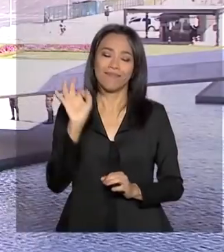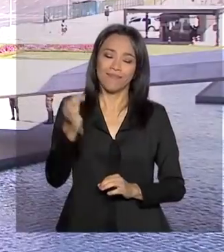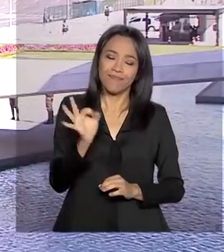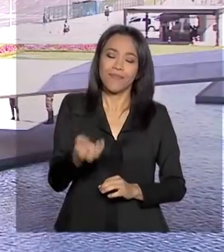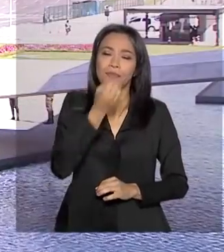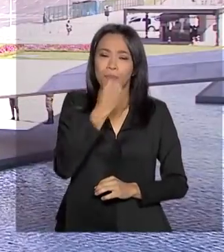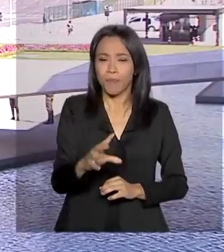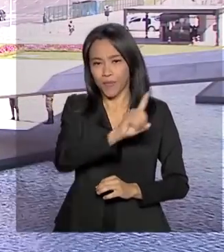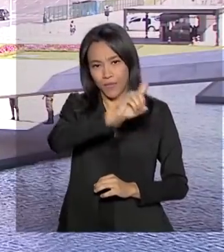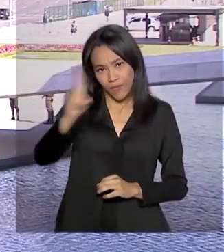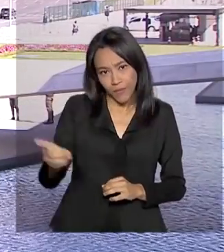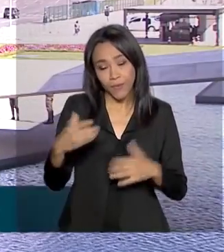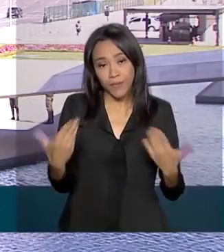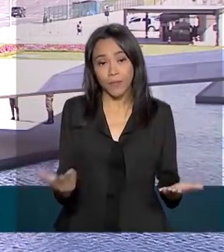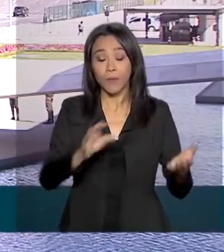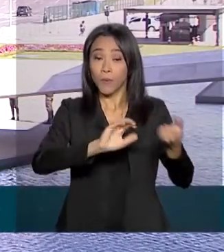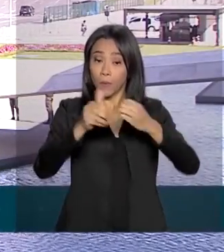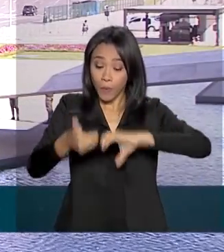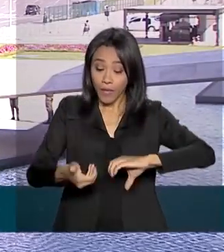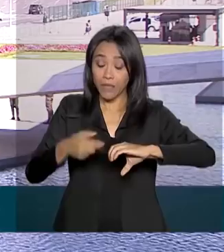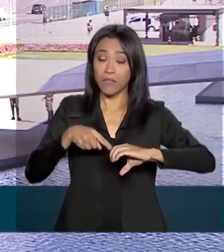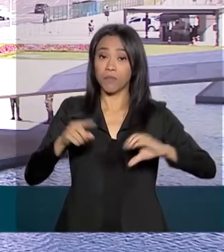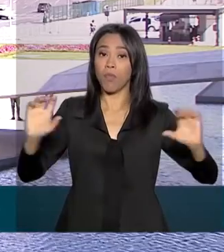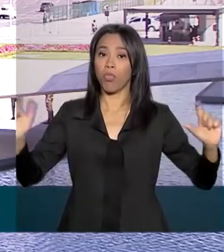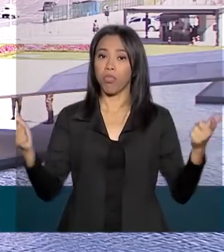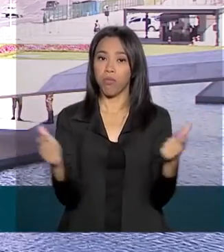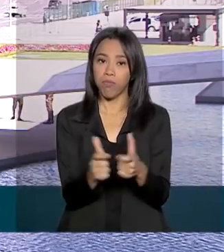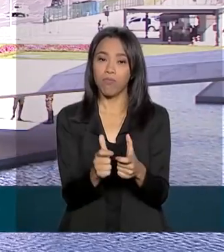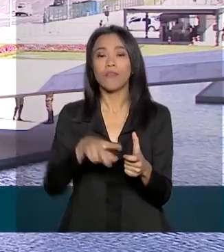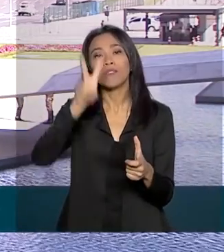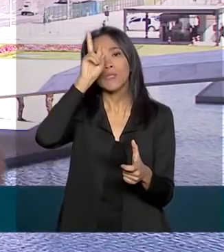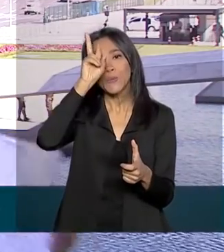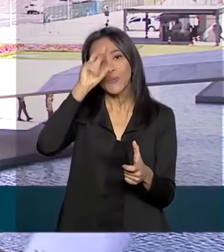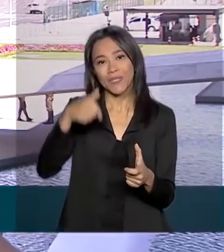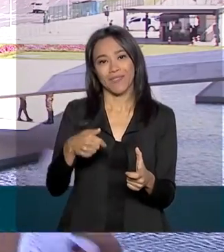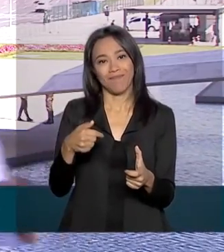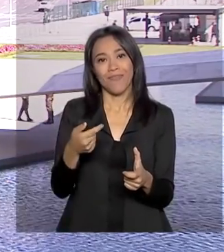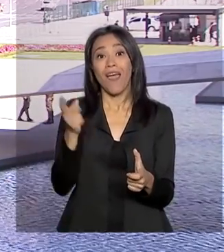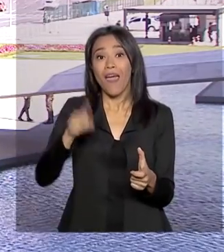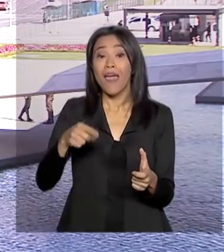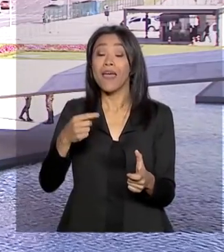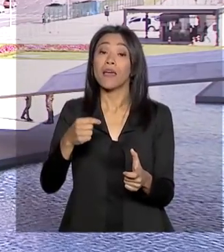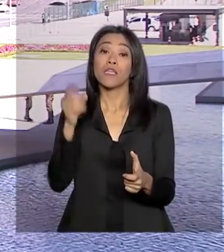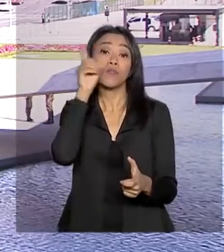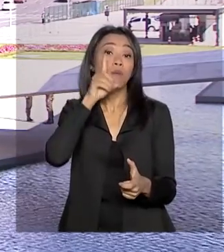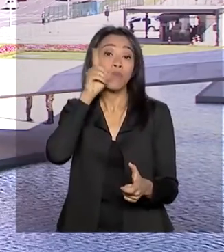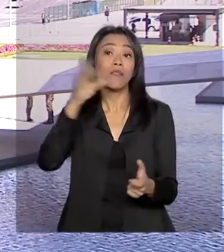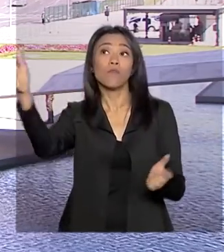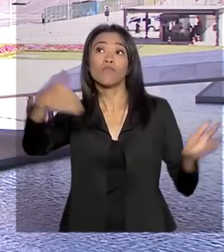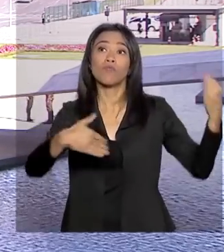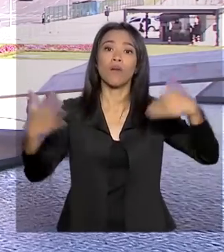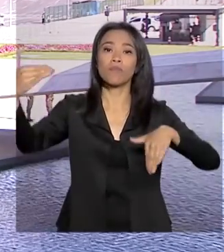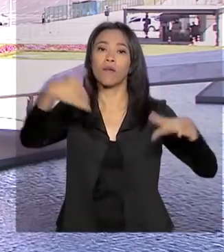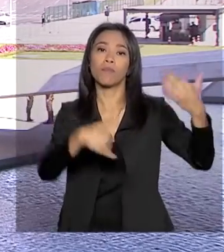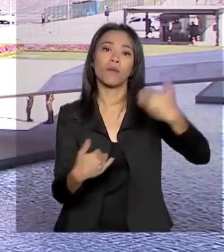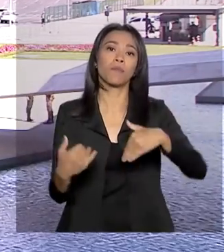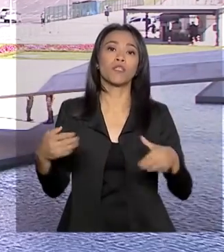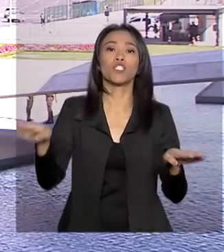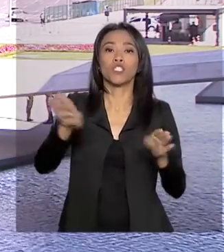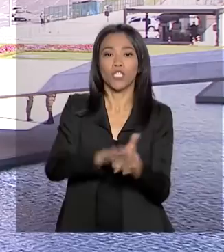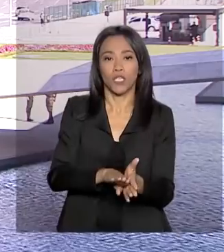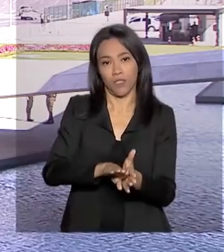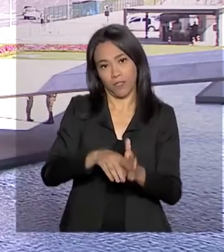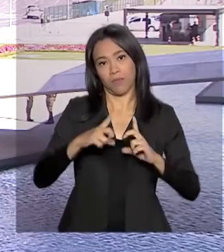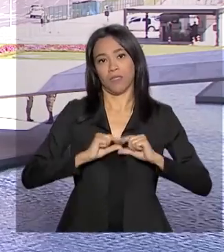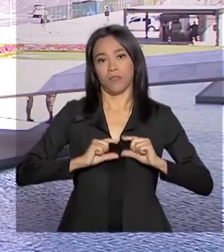a você e a todos. Olha, o Congresso sempre fica esvaziado ali na segunda-feira, que é quando os deputados estão retornando dos Estados. Mas amanhã, a